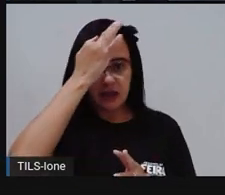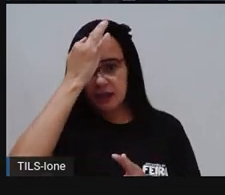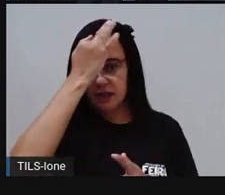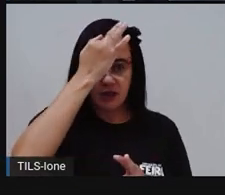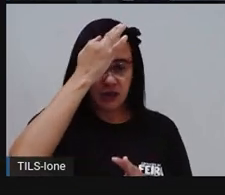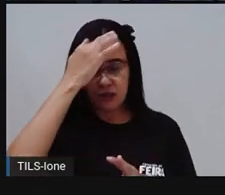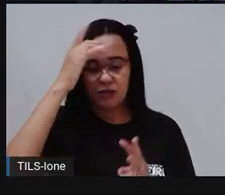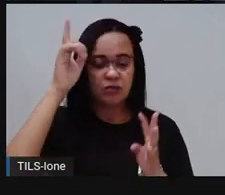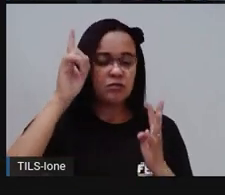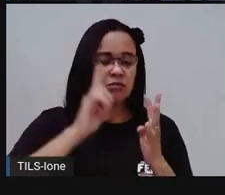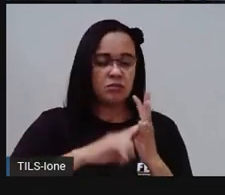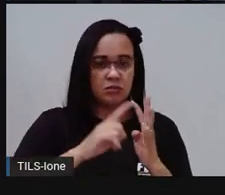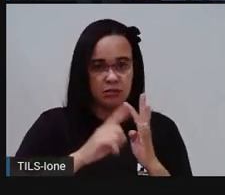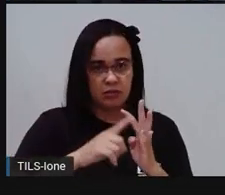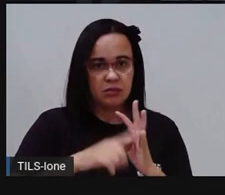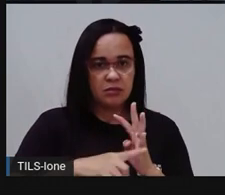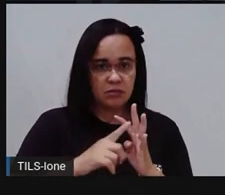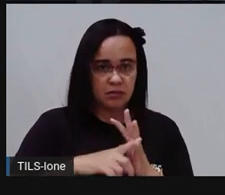Fevereiro.